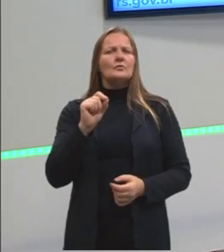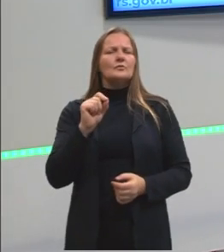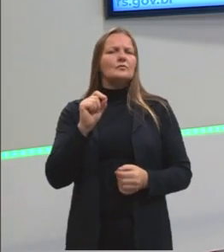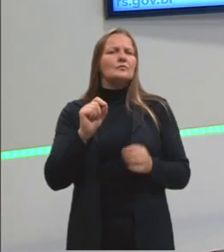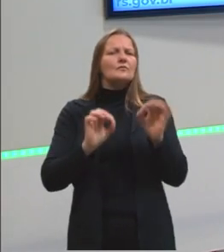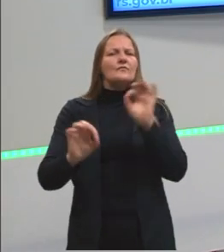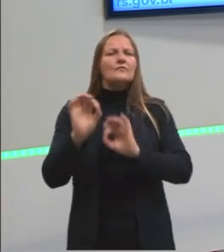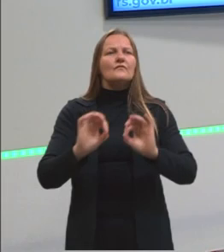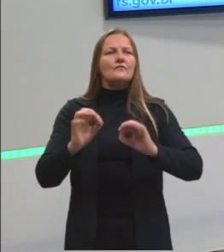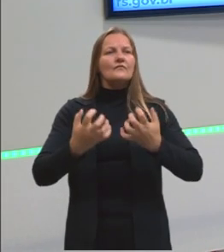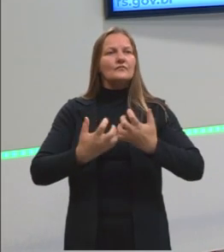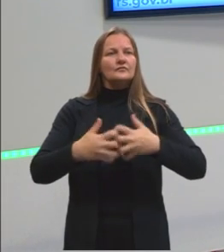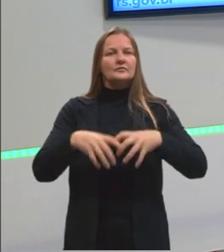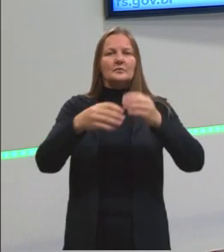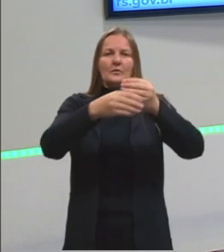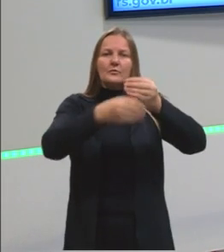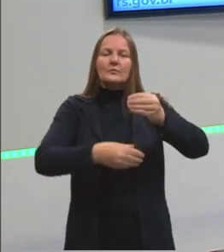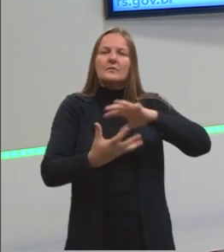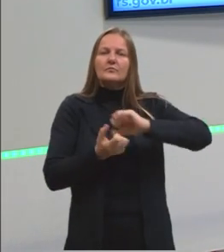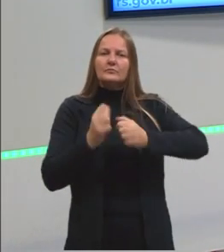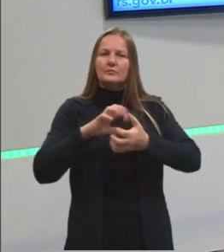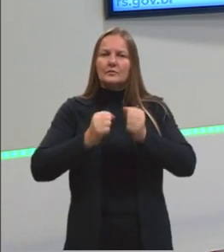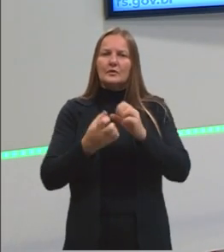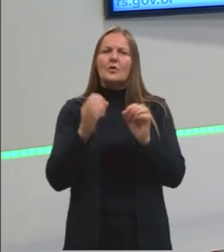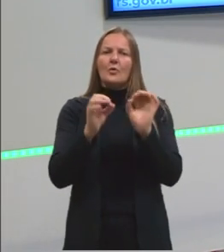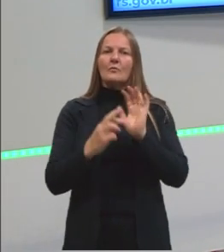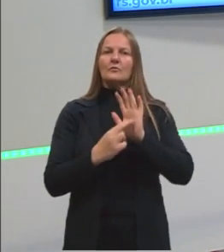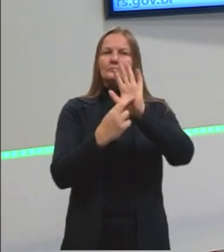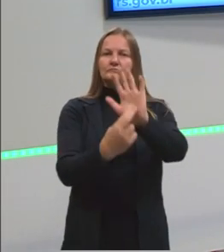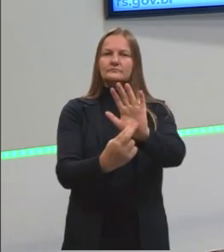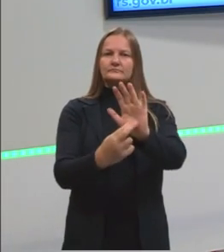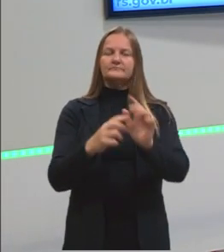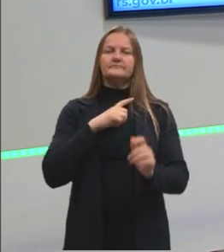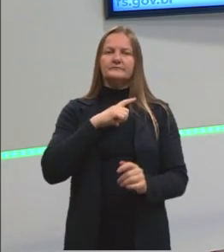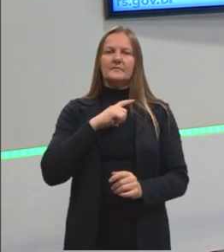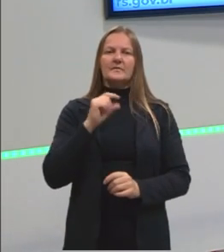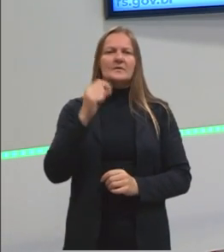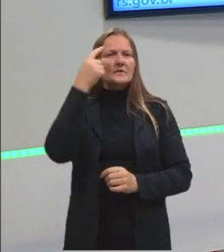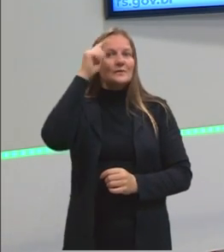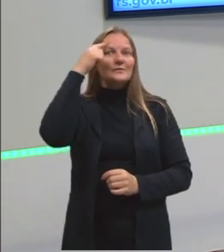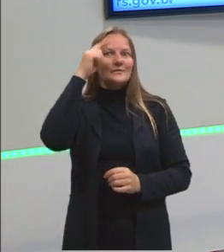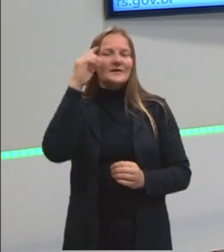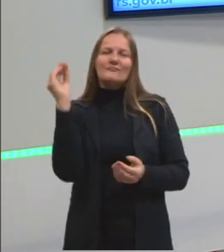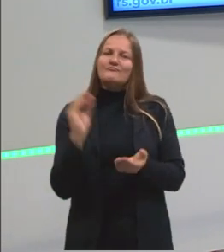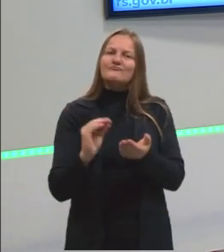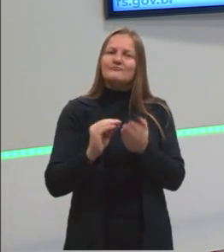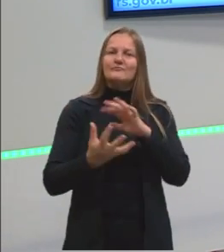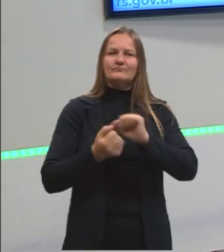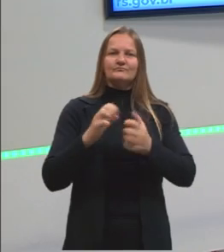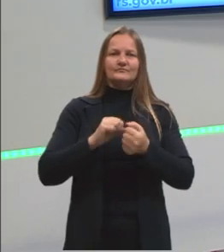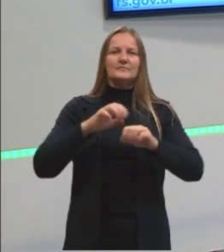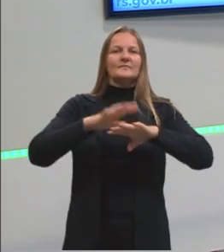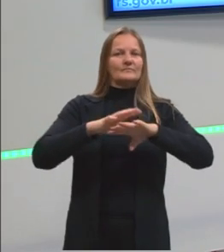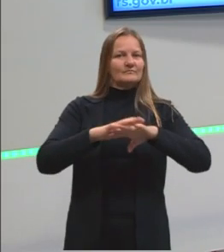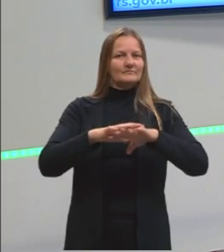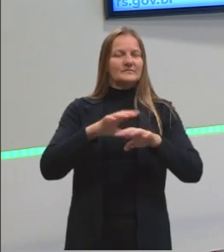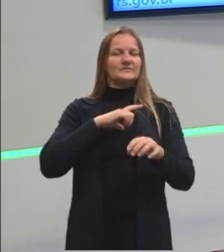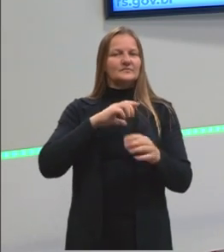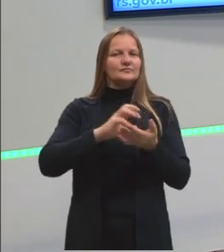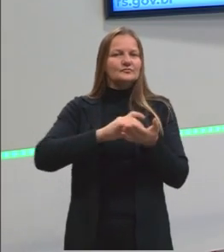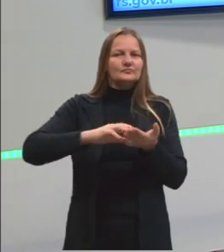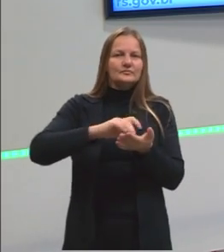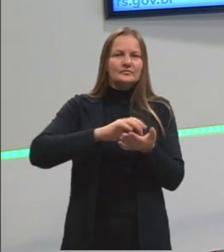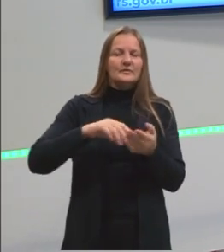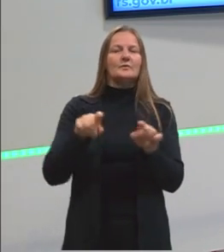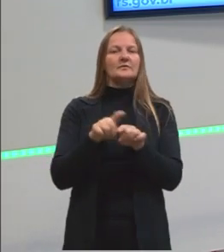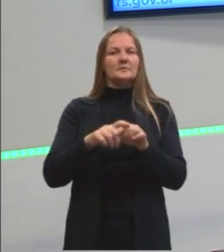como é que eram essas tábuas de argila e como eles representavam essas ideias, tanto da matemática, dos cálculos,